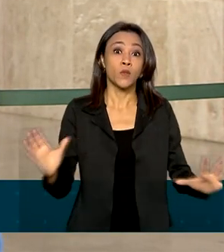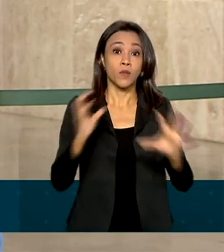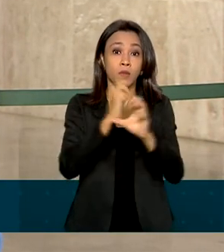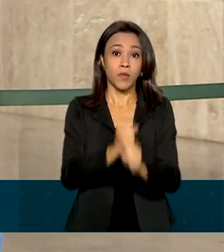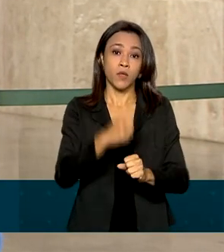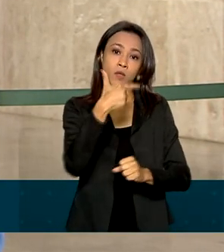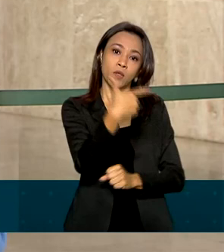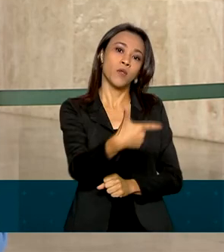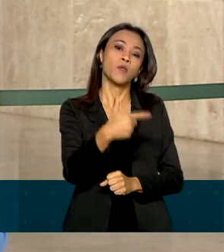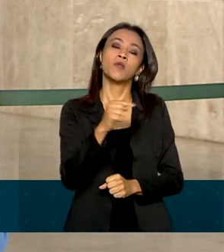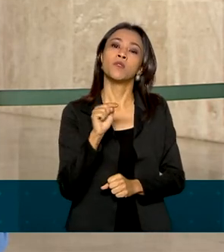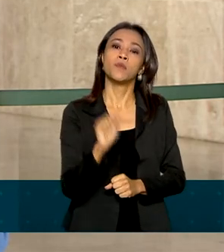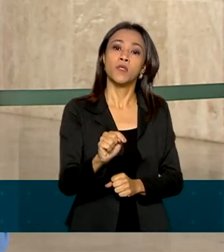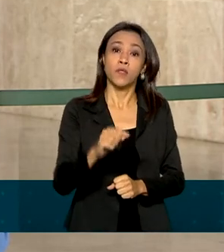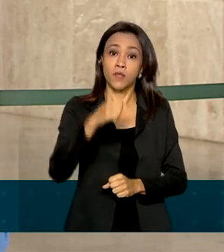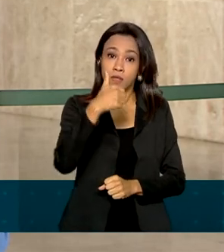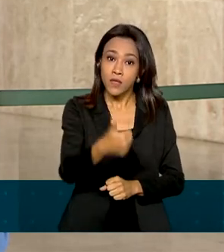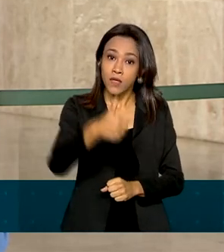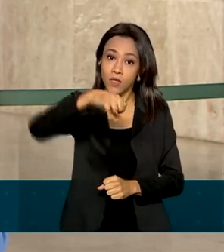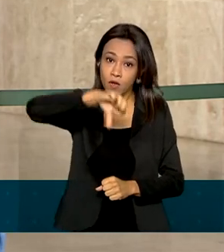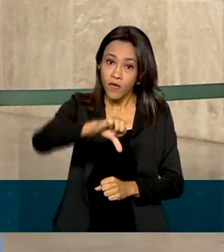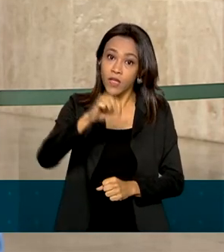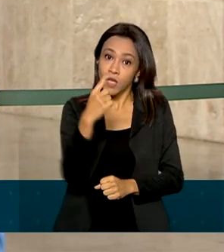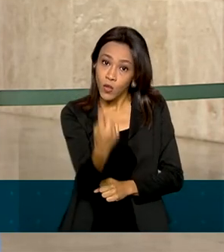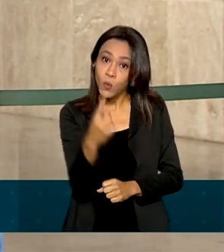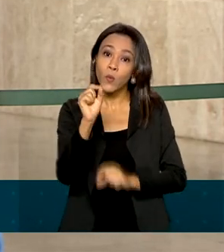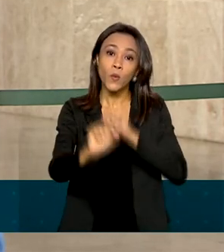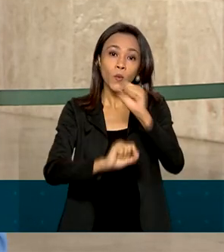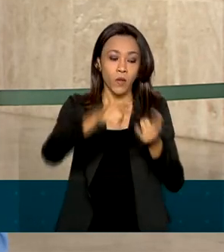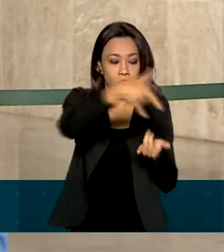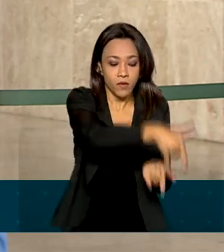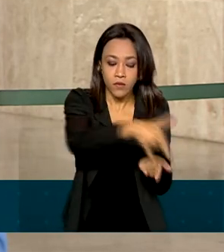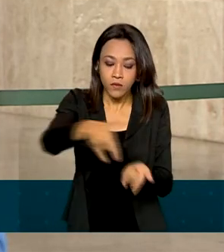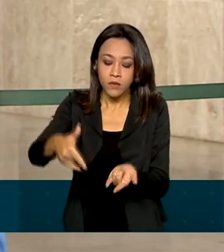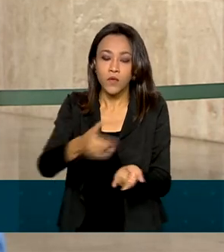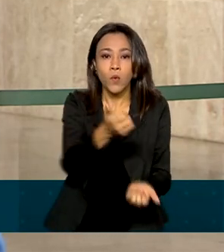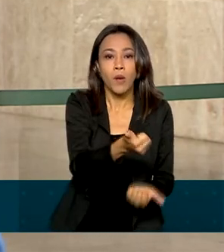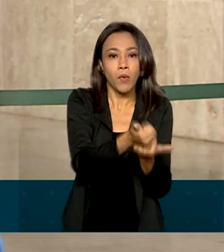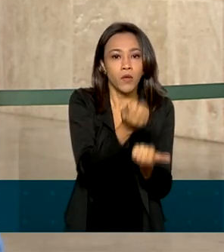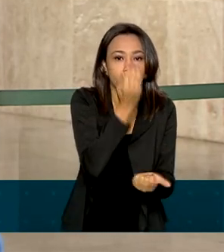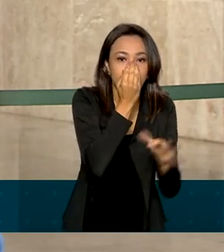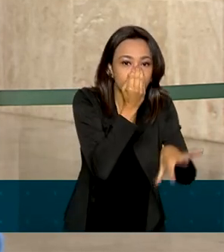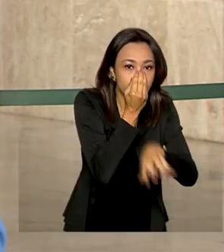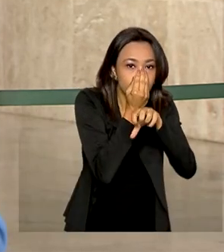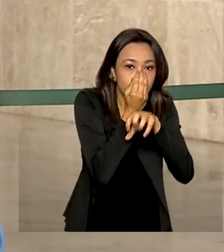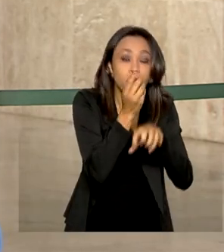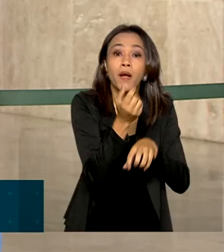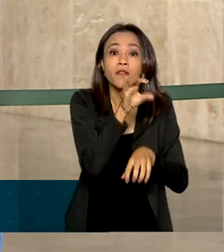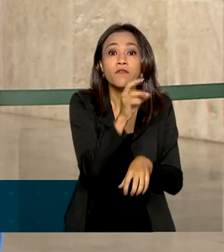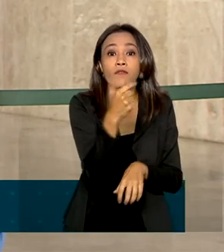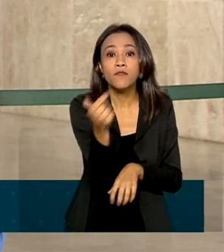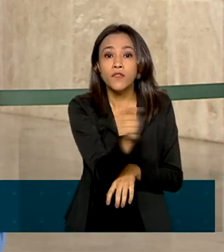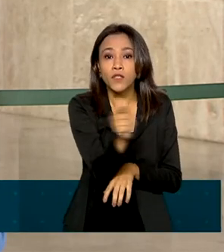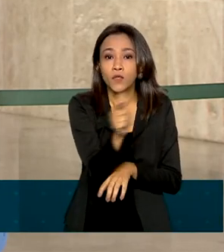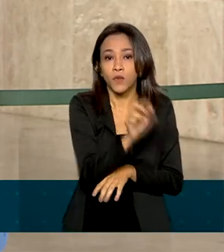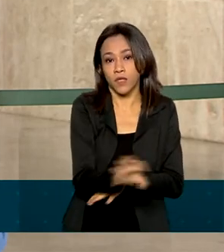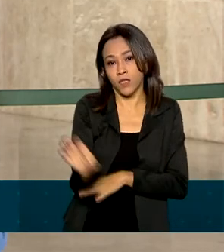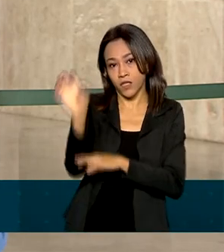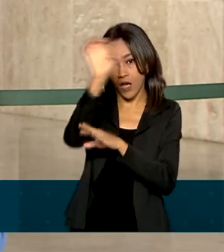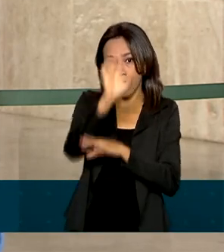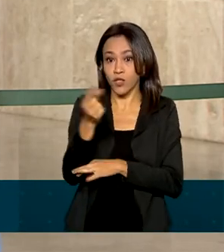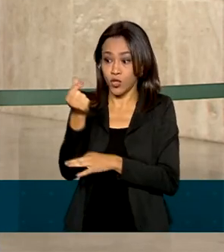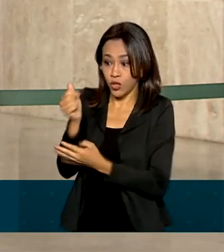.191 leitos de UTI de suporte ventilatório pulmonar para 22 estados do país. Para isso foram investidos